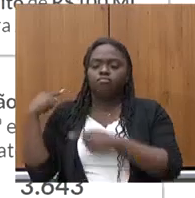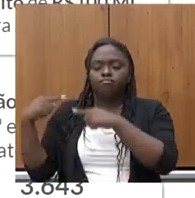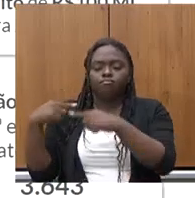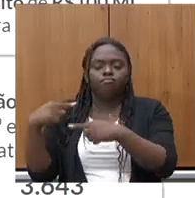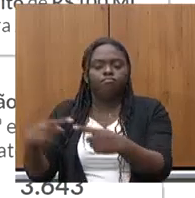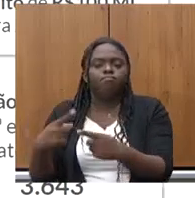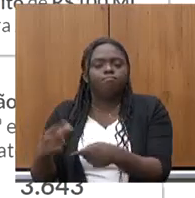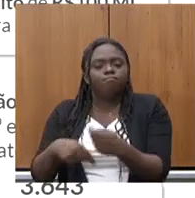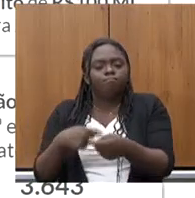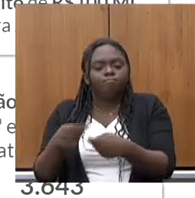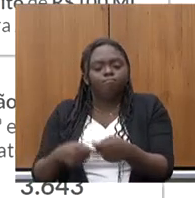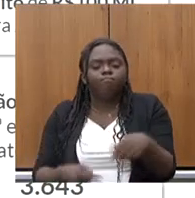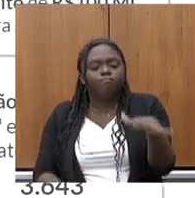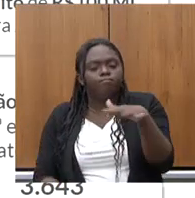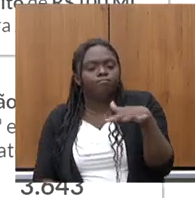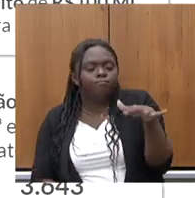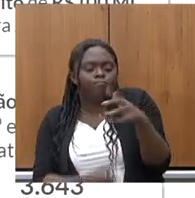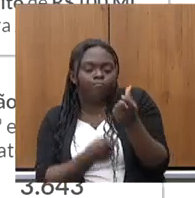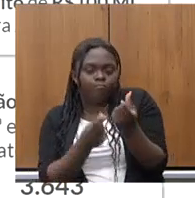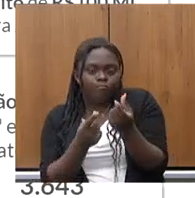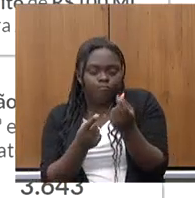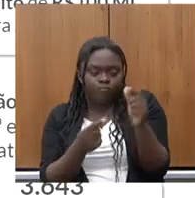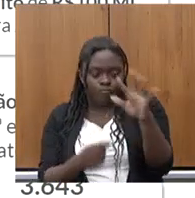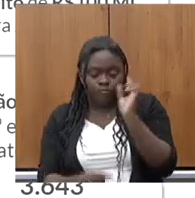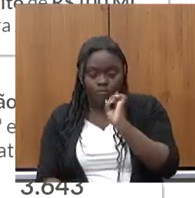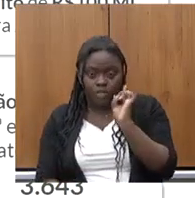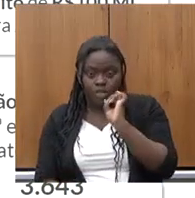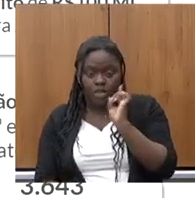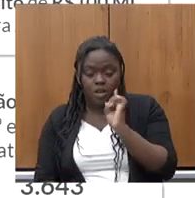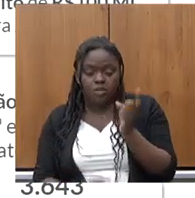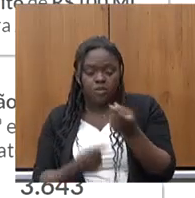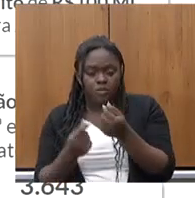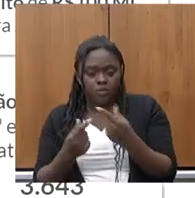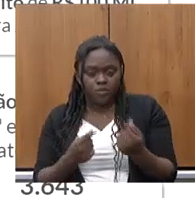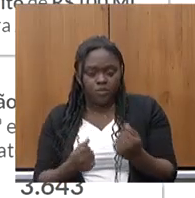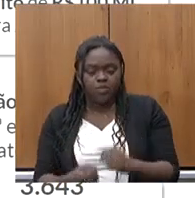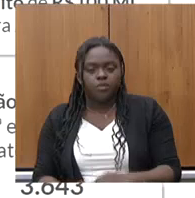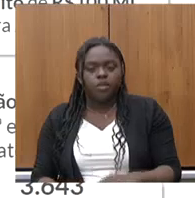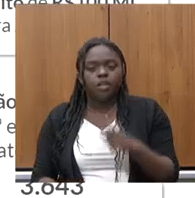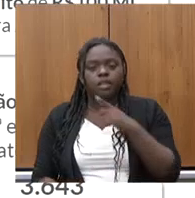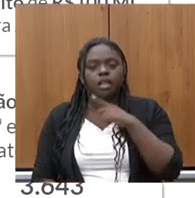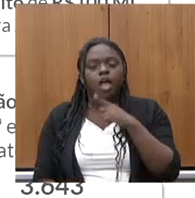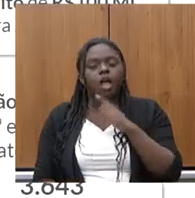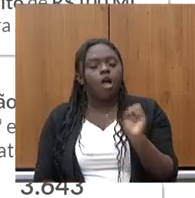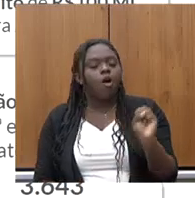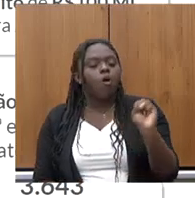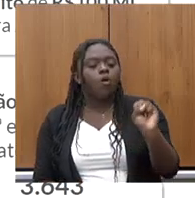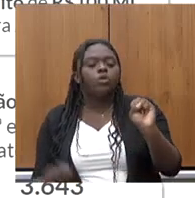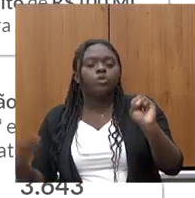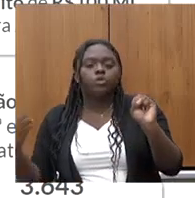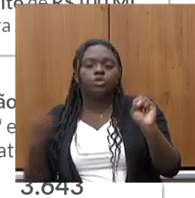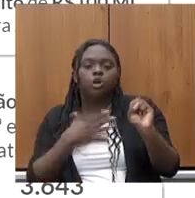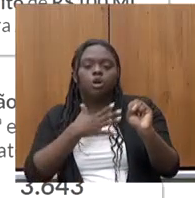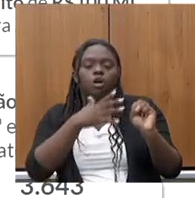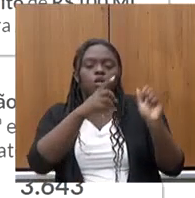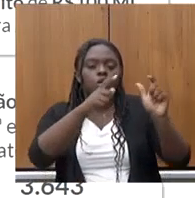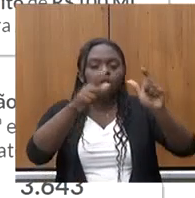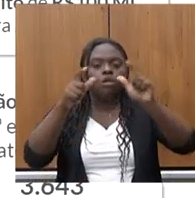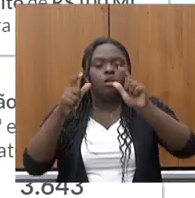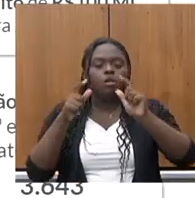as regiões de Minas Gerais. Nós temos aqui oito novos arranjos produtivos locais.